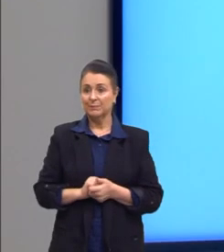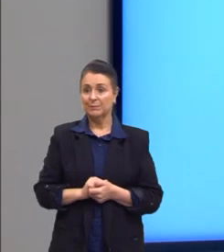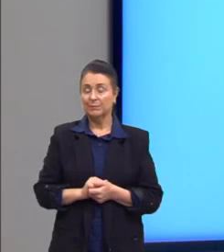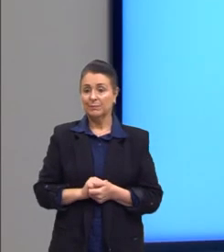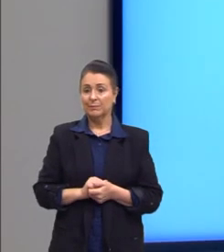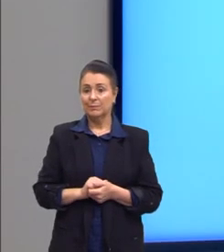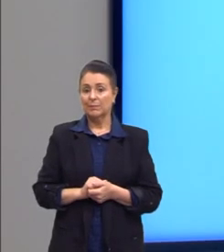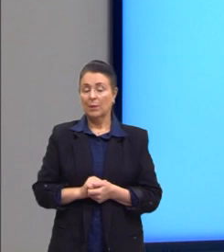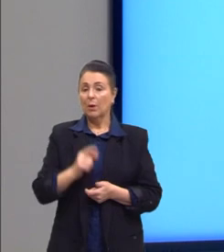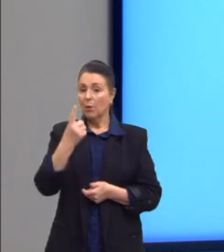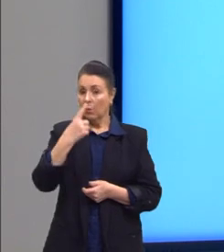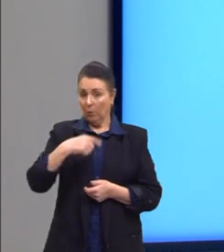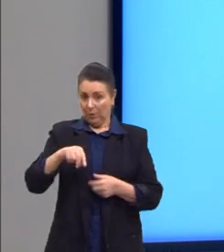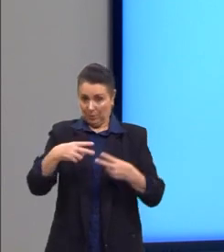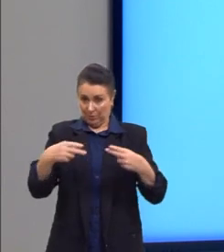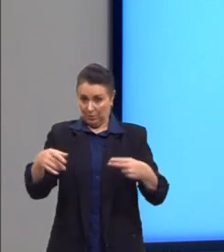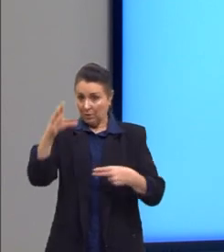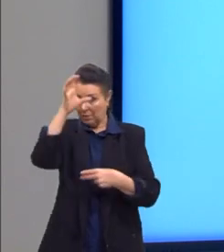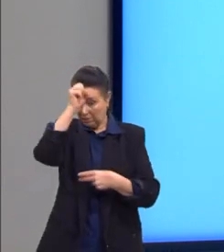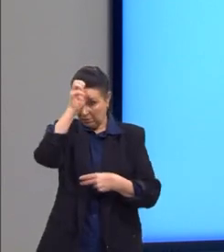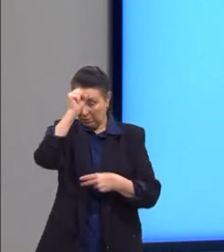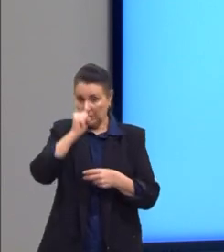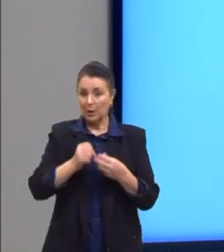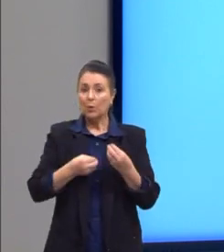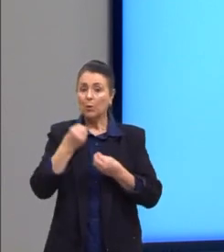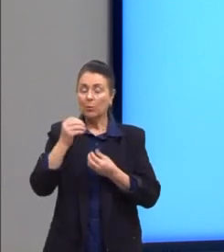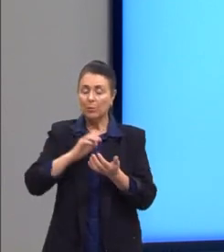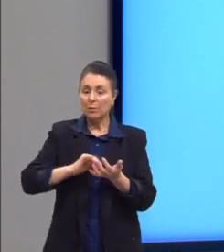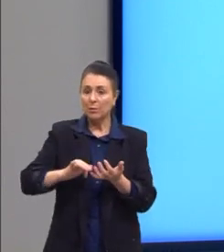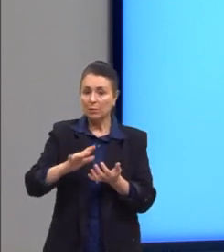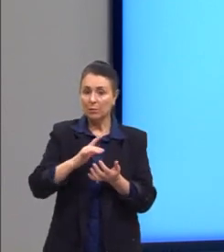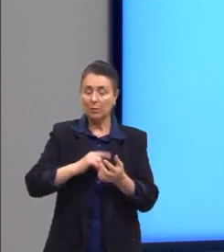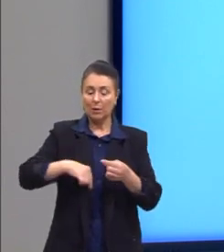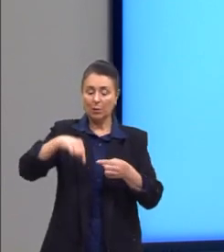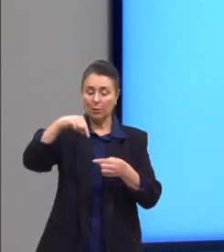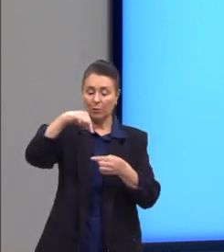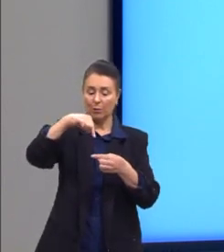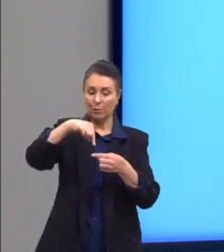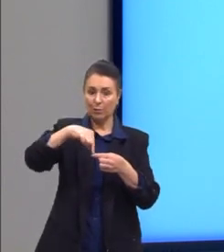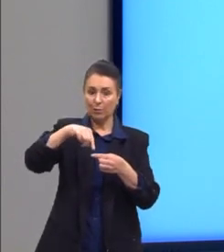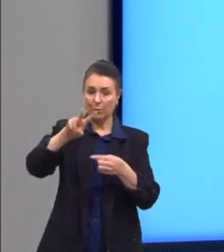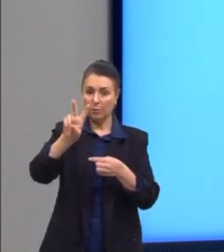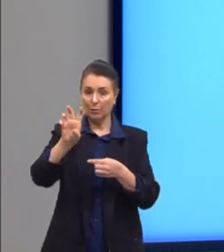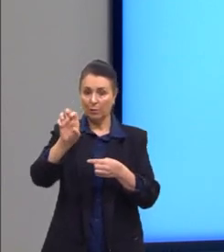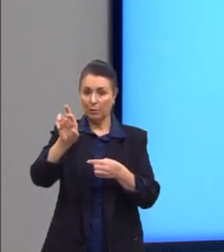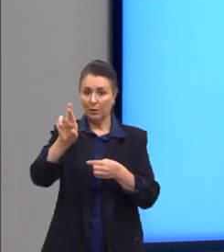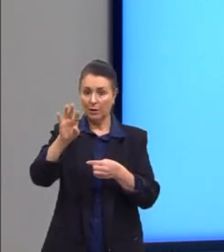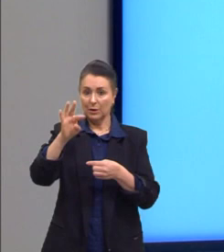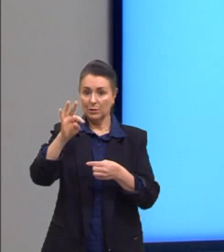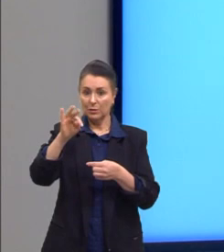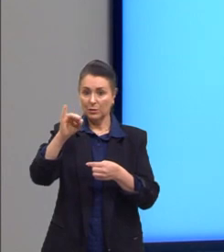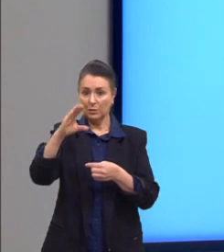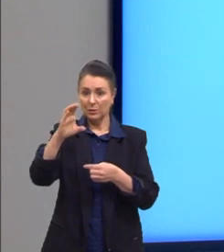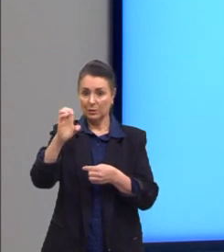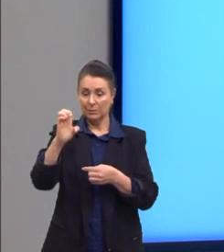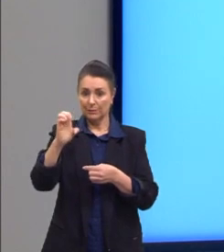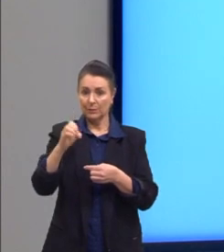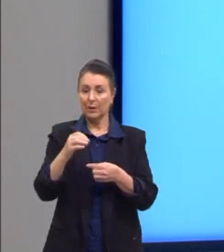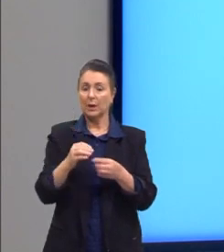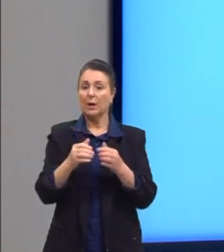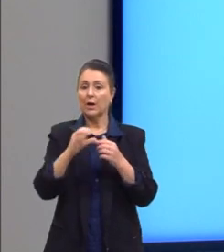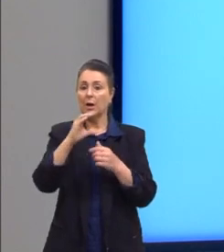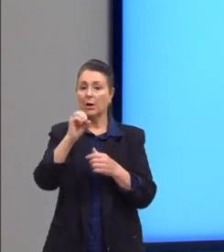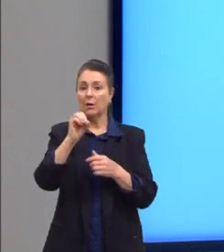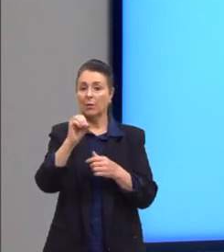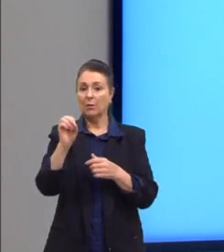Outra situação agora que nós vamos ver é como calcular o vértice, tá? Tanto a coordenada para